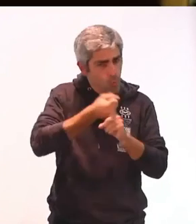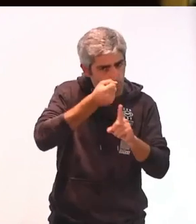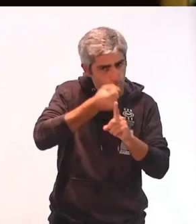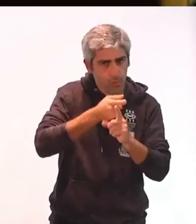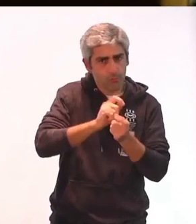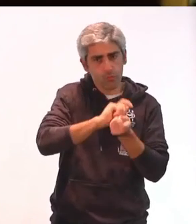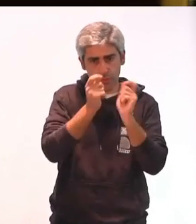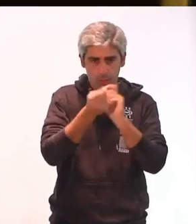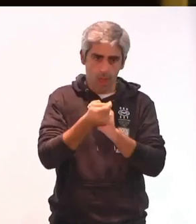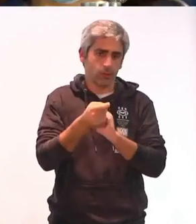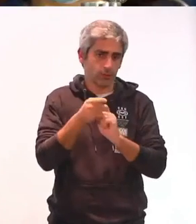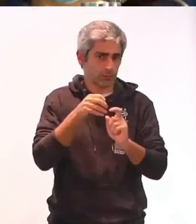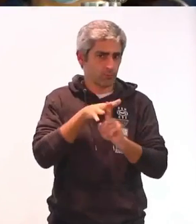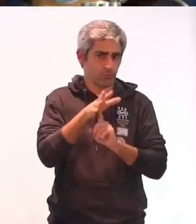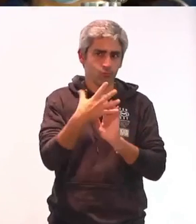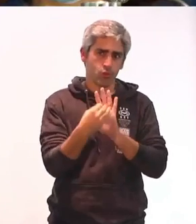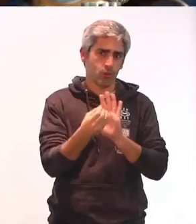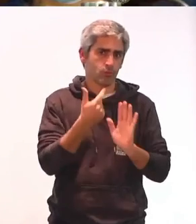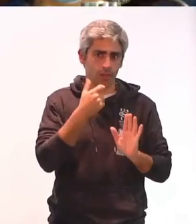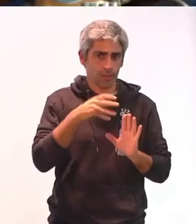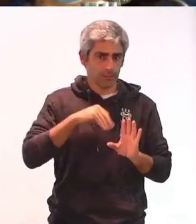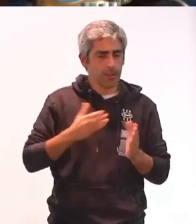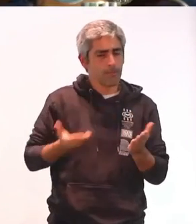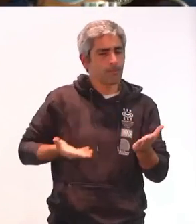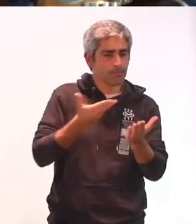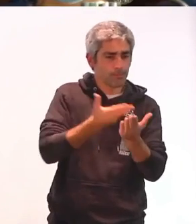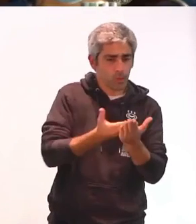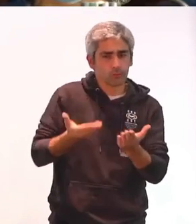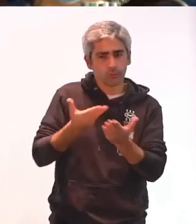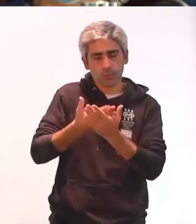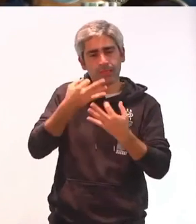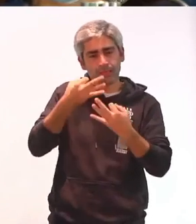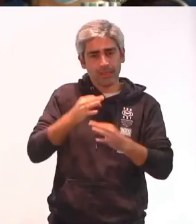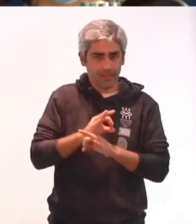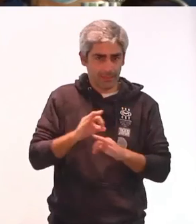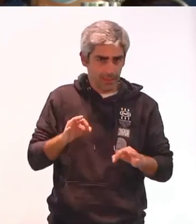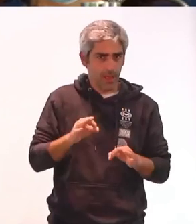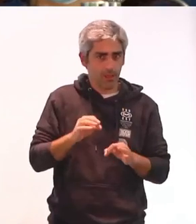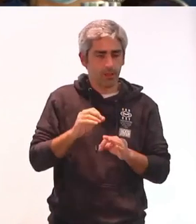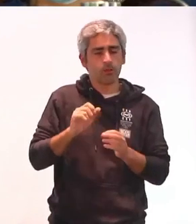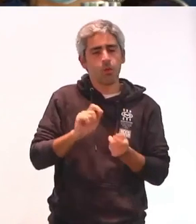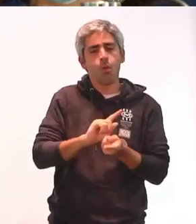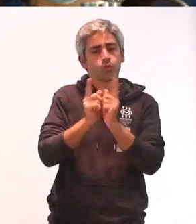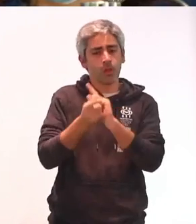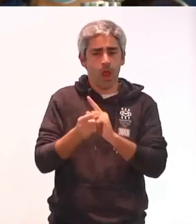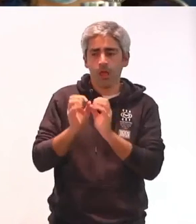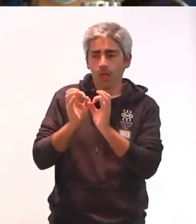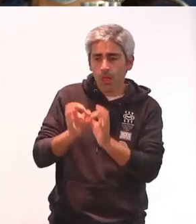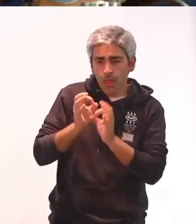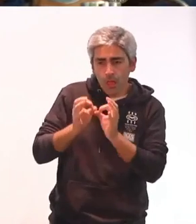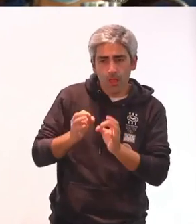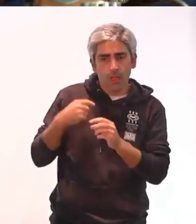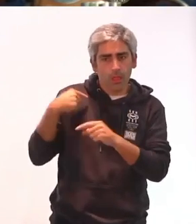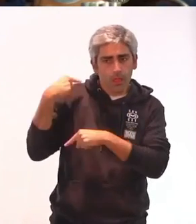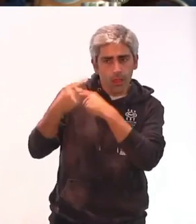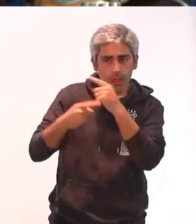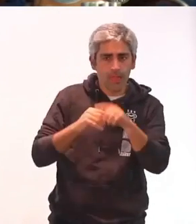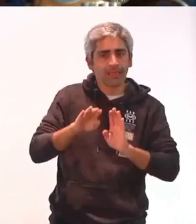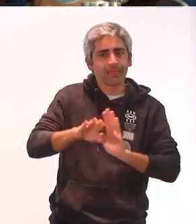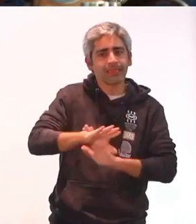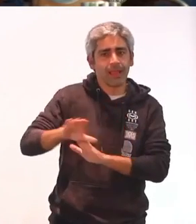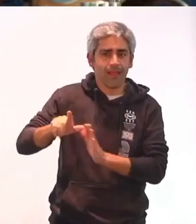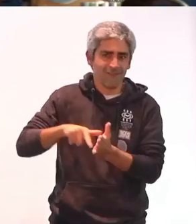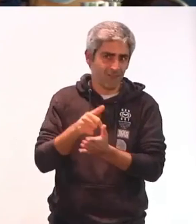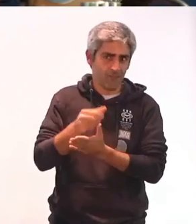por esta mudança de paradigma, que tem apresentado propostas de dignidade ao ponto de sócio-assistencialismo do conservadorismo principalmente de direita,